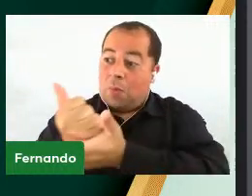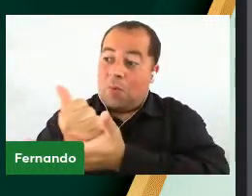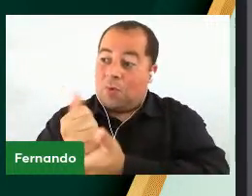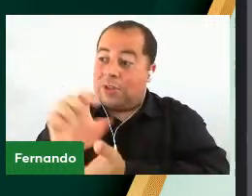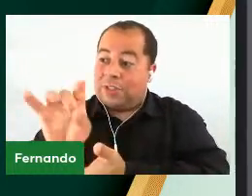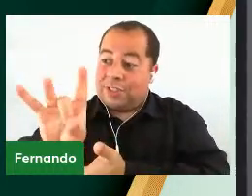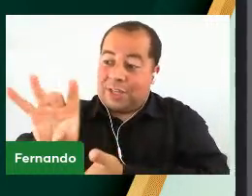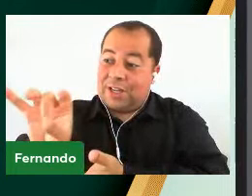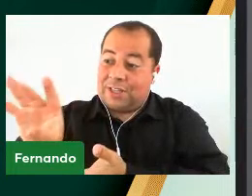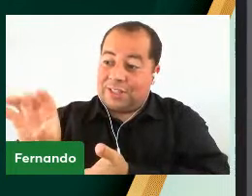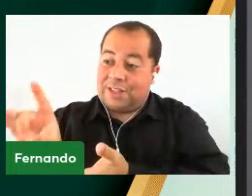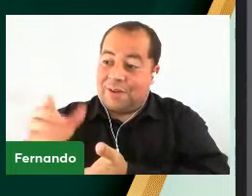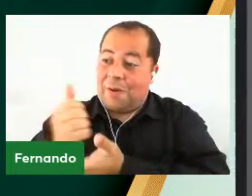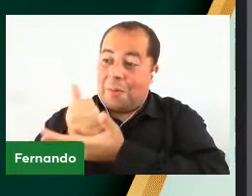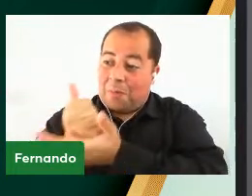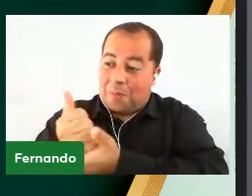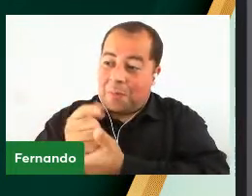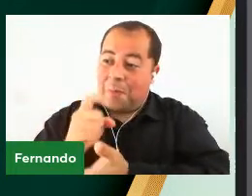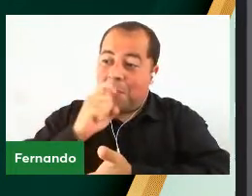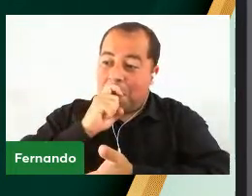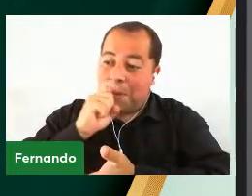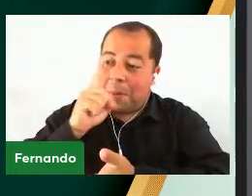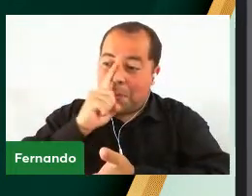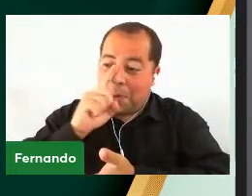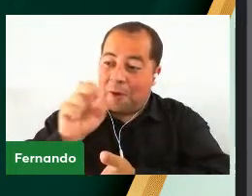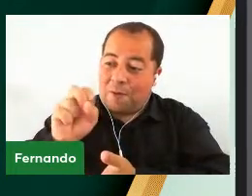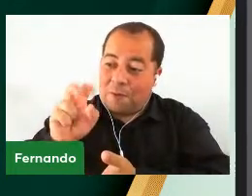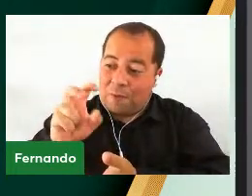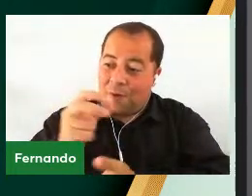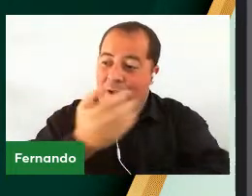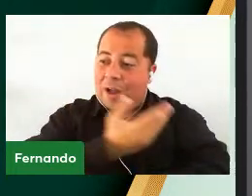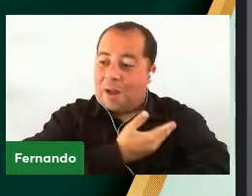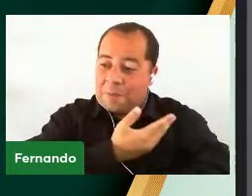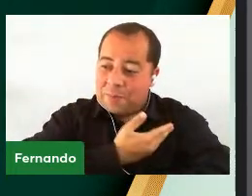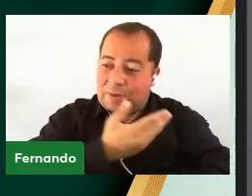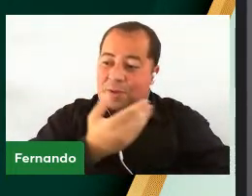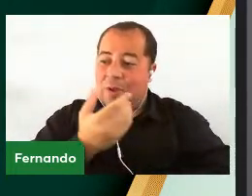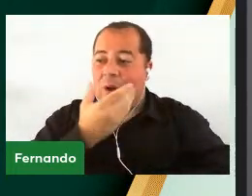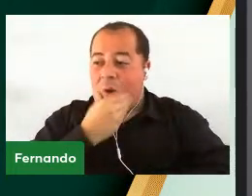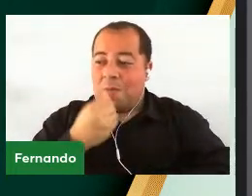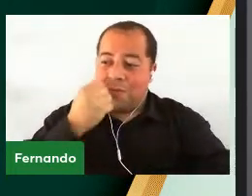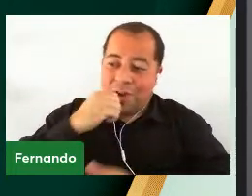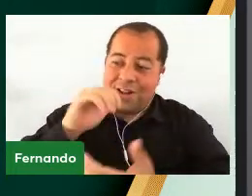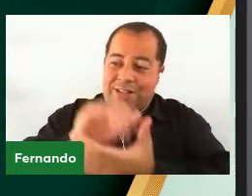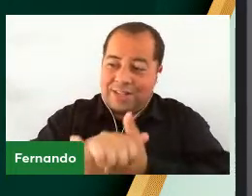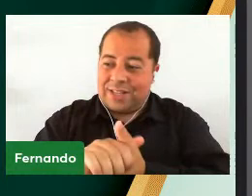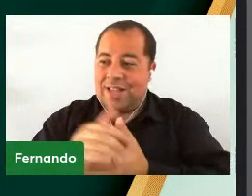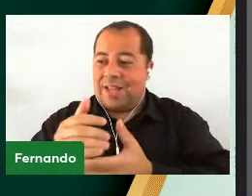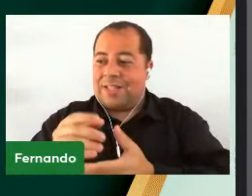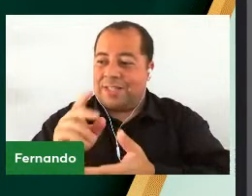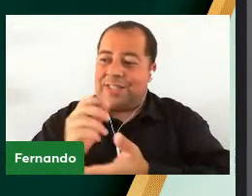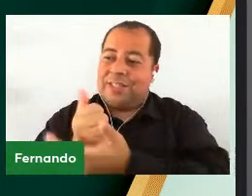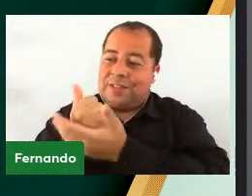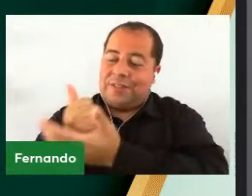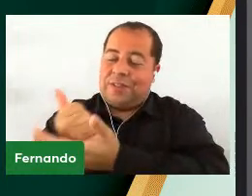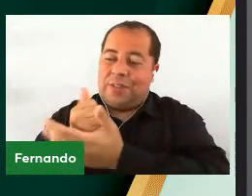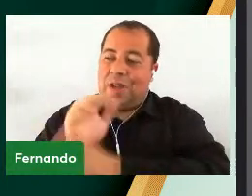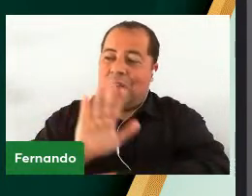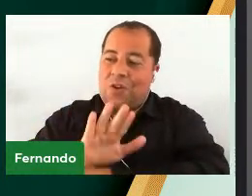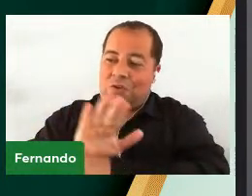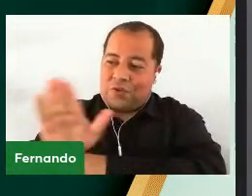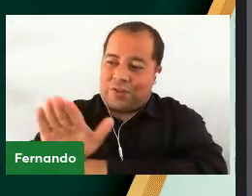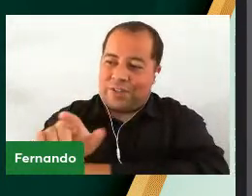sustentaram vocês Seus pais, avós, amigos Companheiros, companheiras Entre tantos que não mediram esforço Para mantê-los em pé